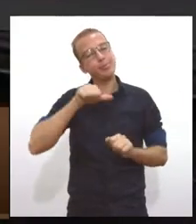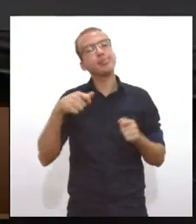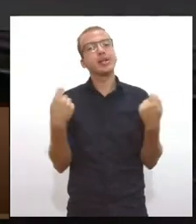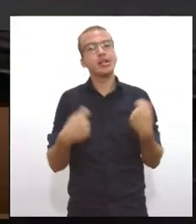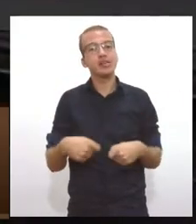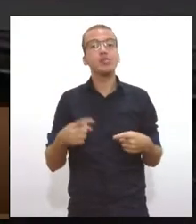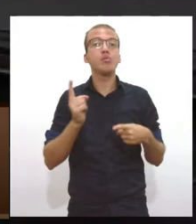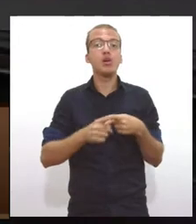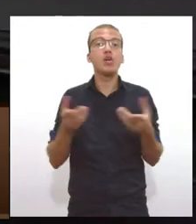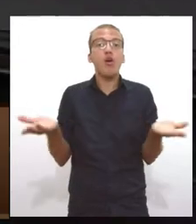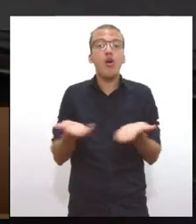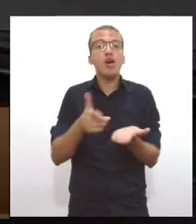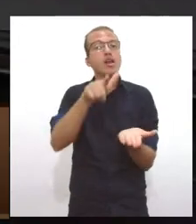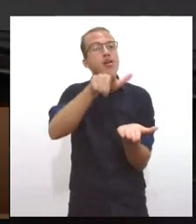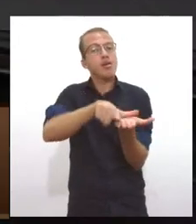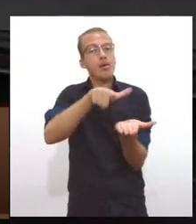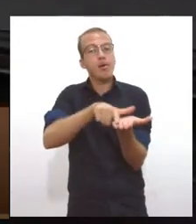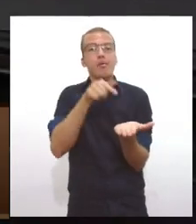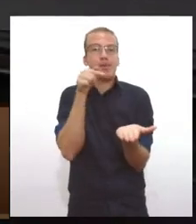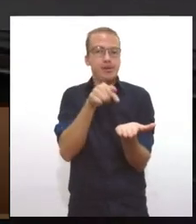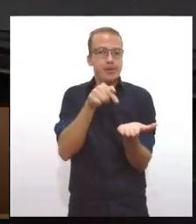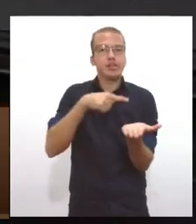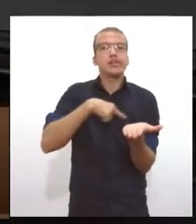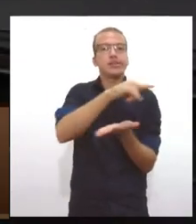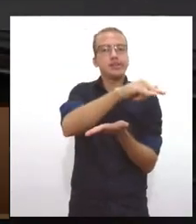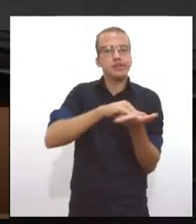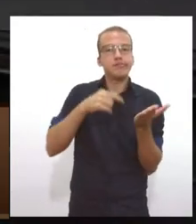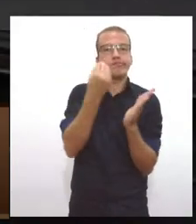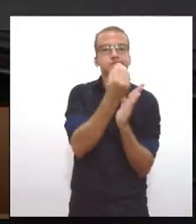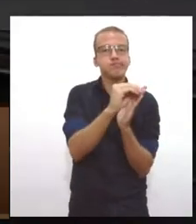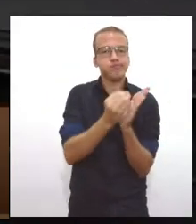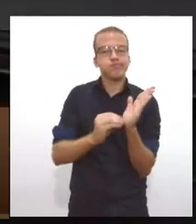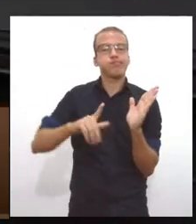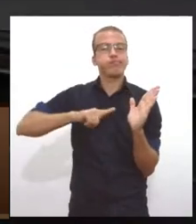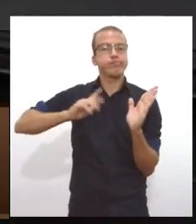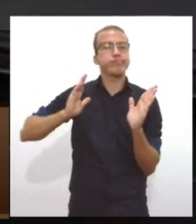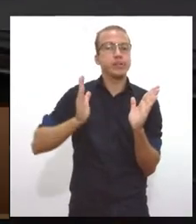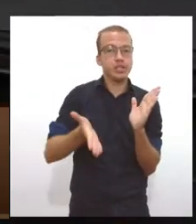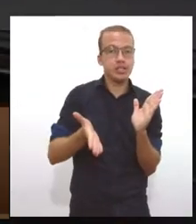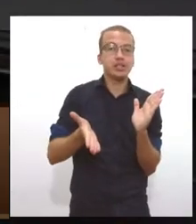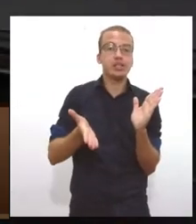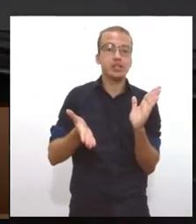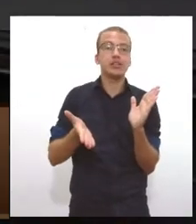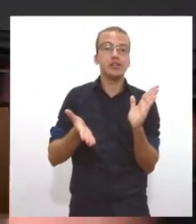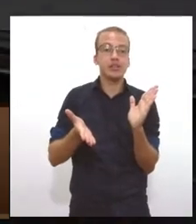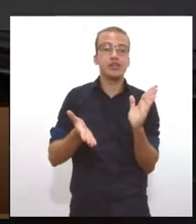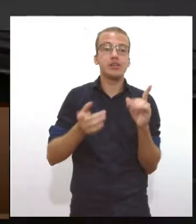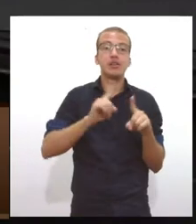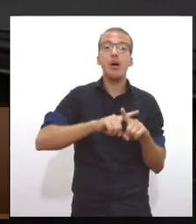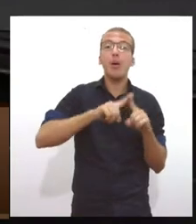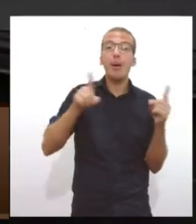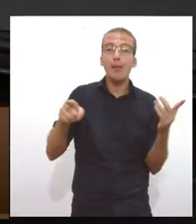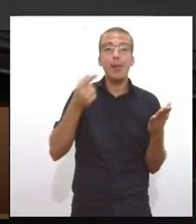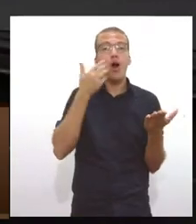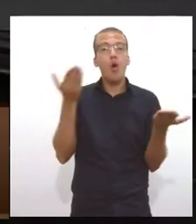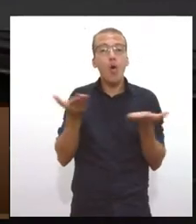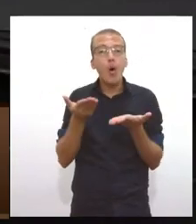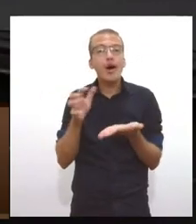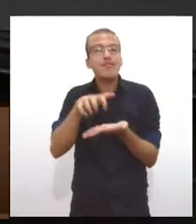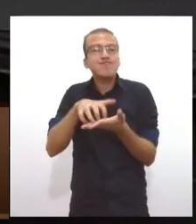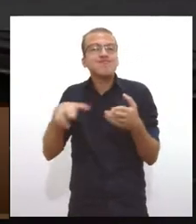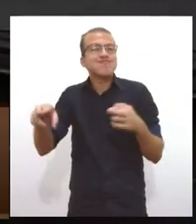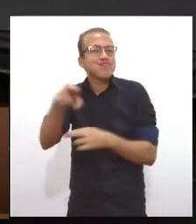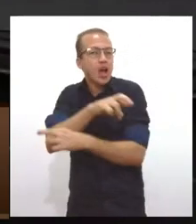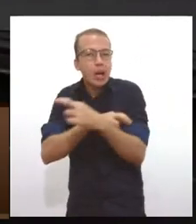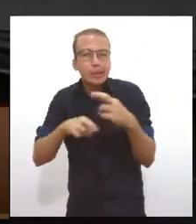papel, ele é praticamente documental, e se vai pouco ao campo para fiscalizar. o modelo de política pública que a gente tem.